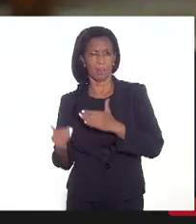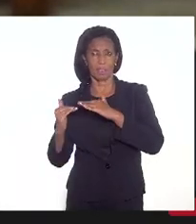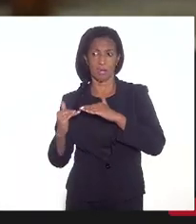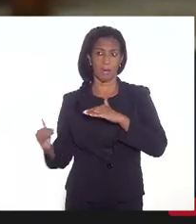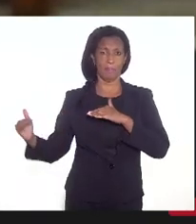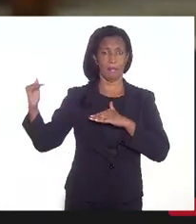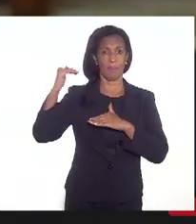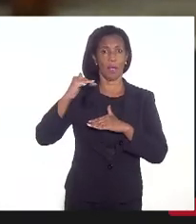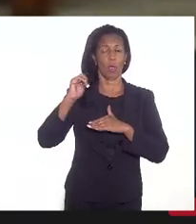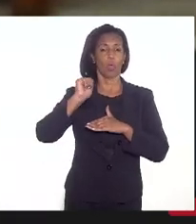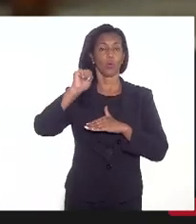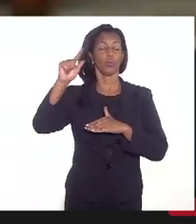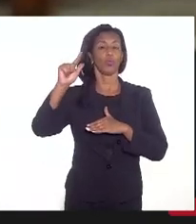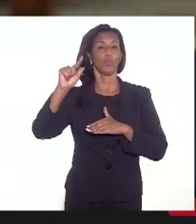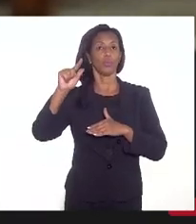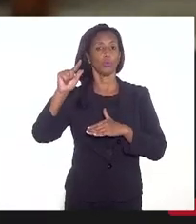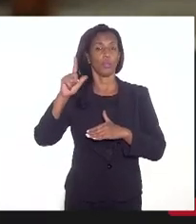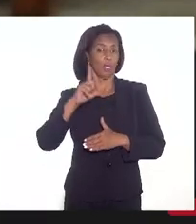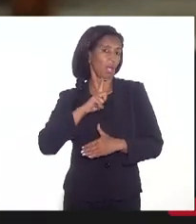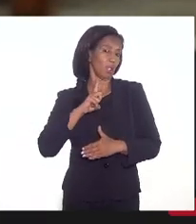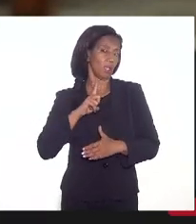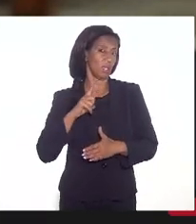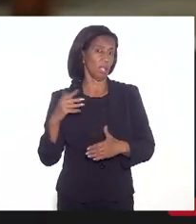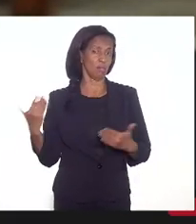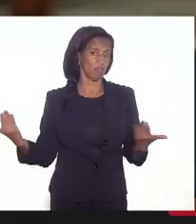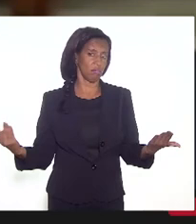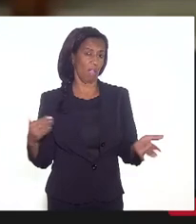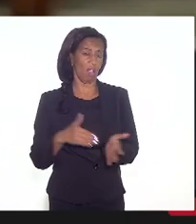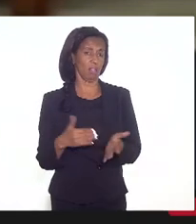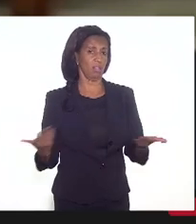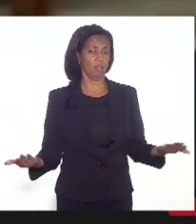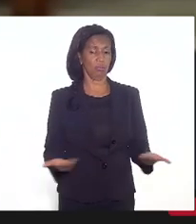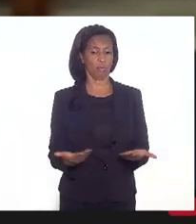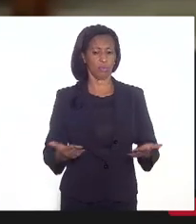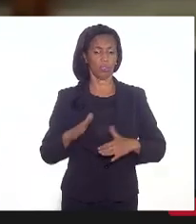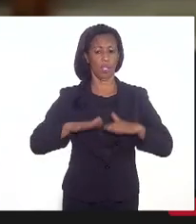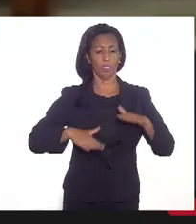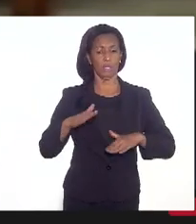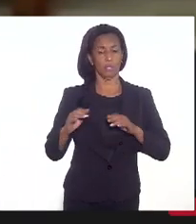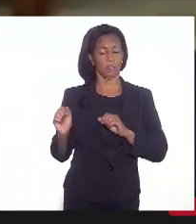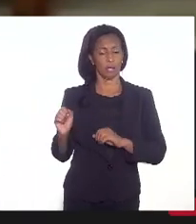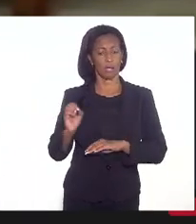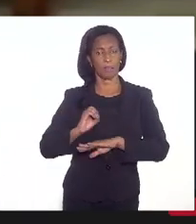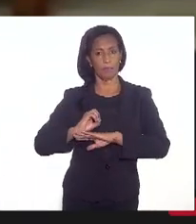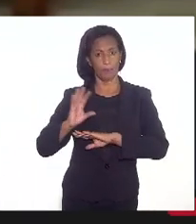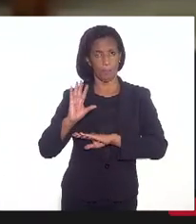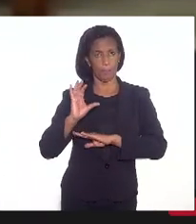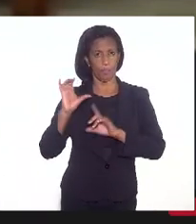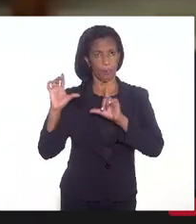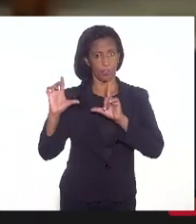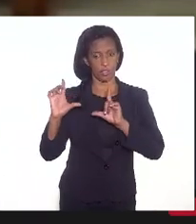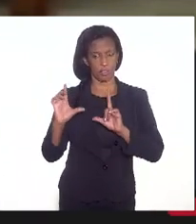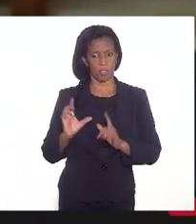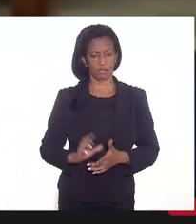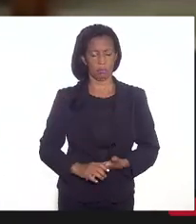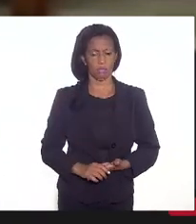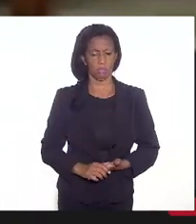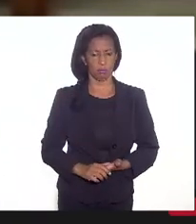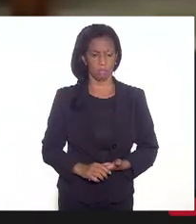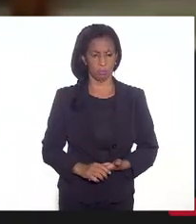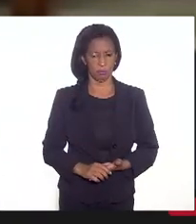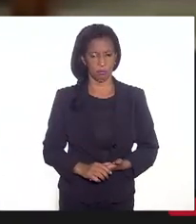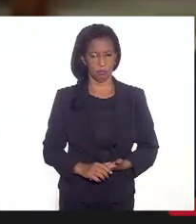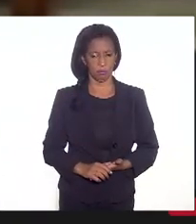do que as que temos até então, ainda que projetadas. Mas, enfim, o primeiro